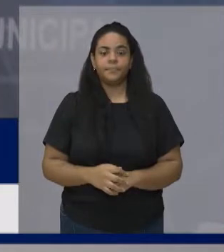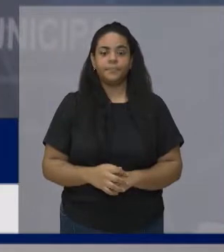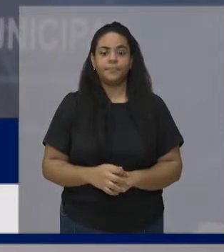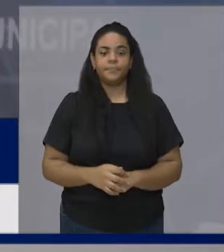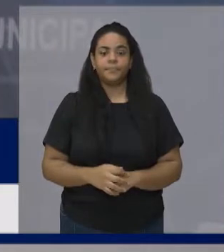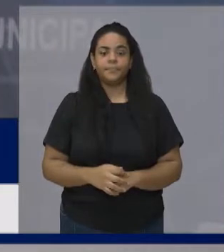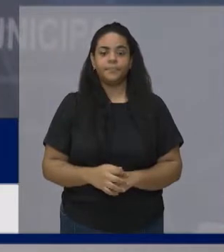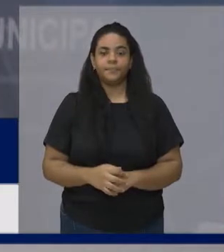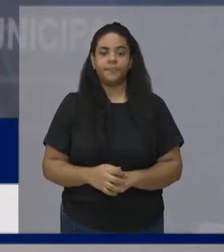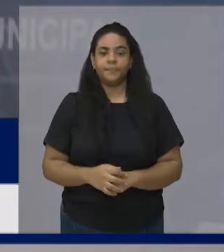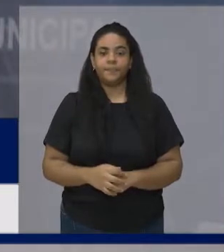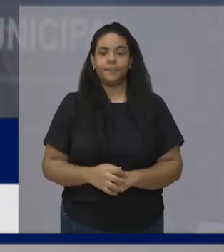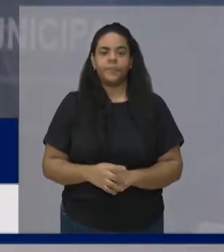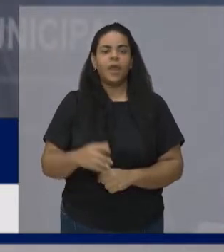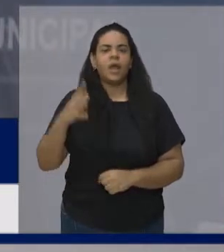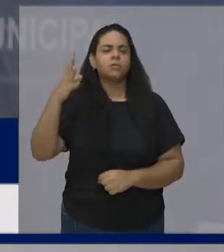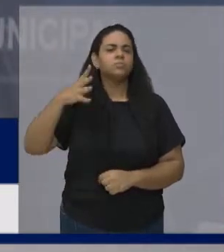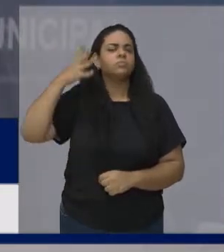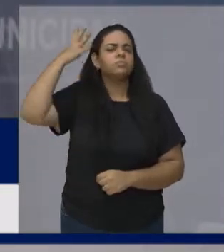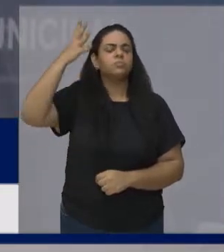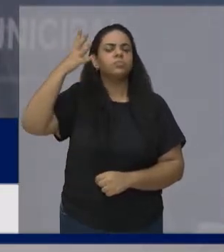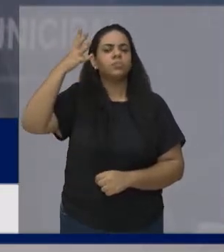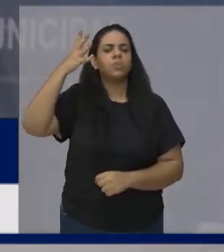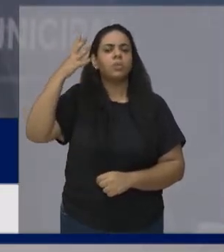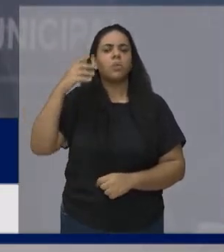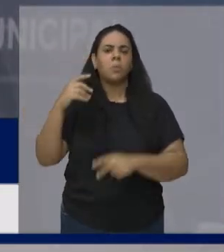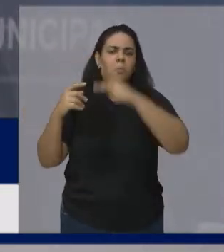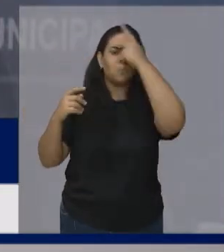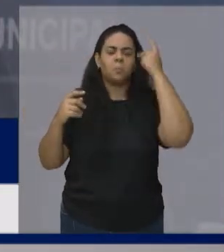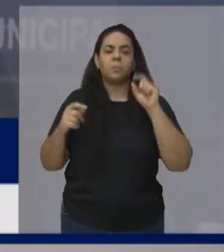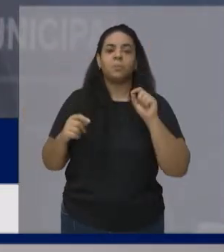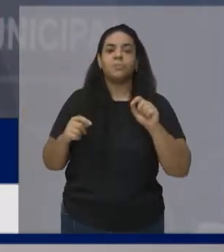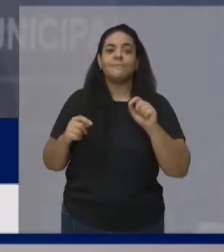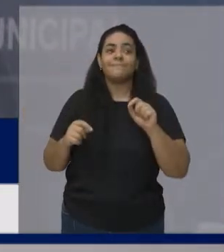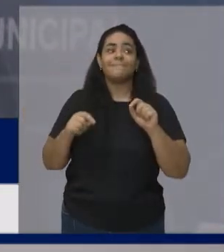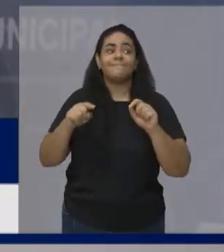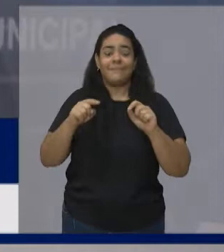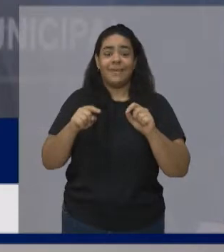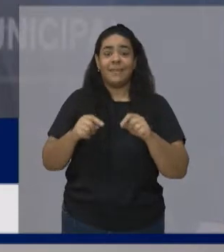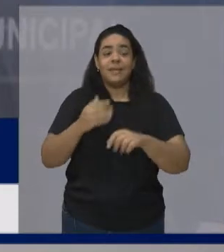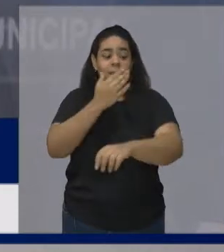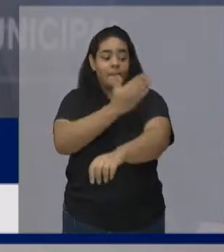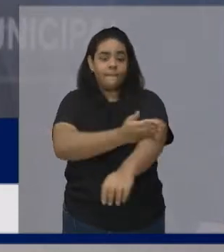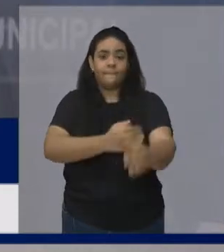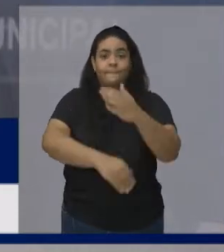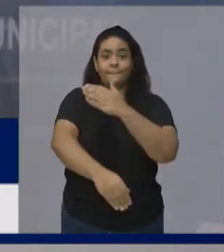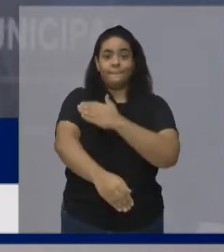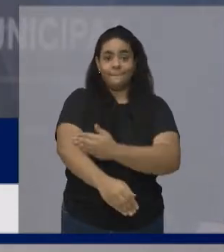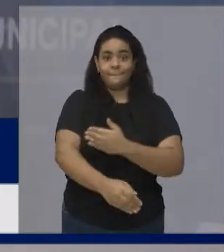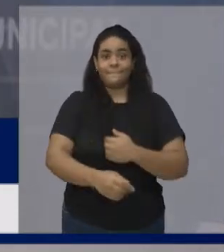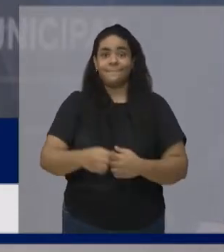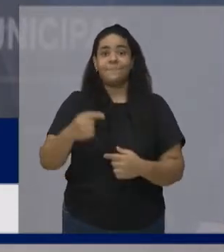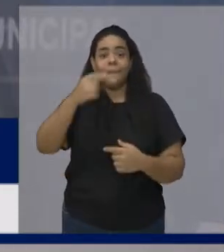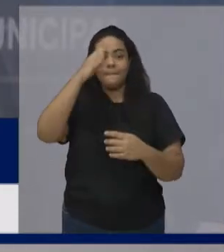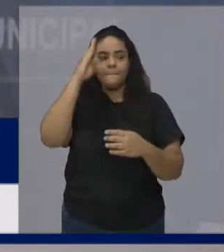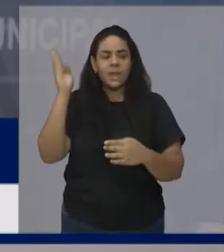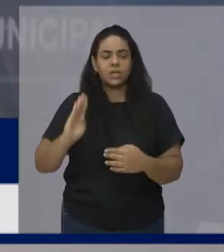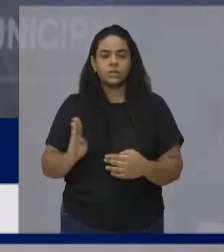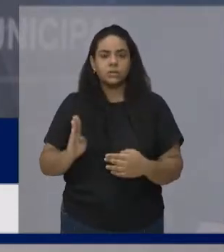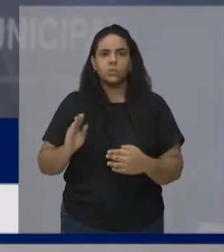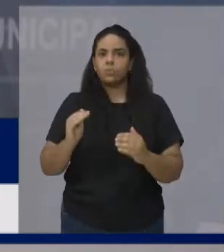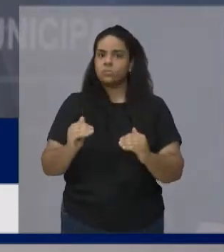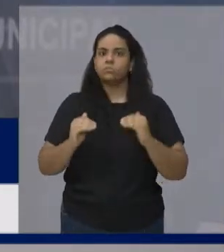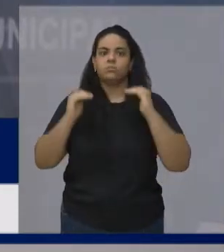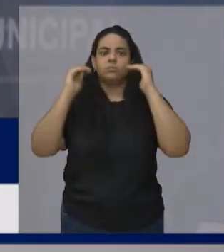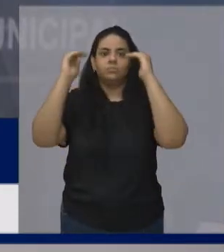proferida pelo maior medalhista paralímpico brasileiro, o senhor Daniel Dias. Passaremos